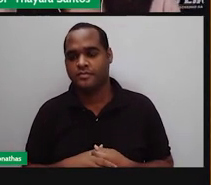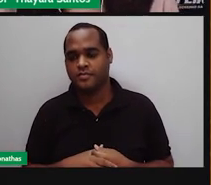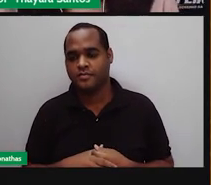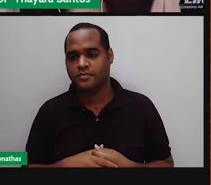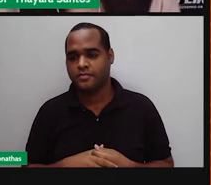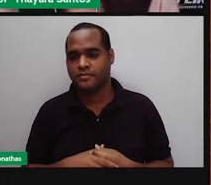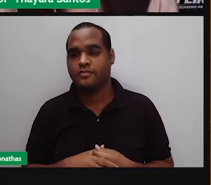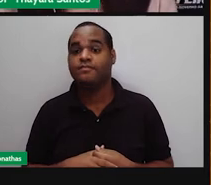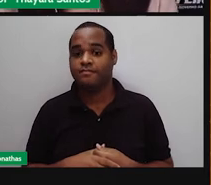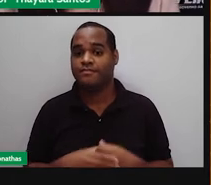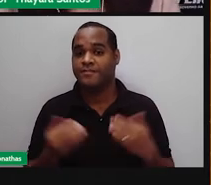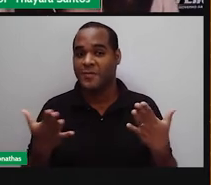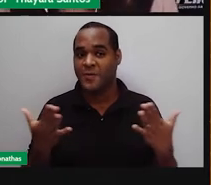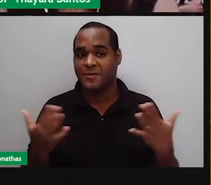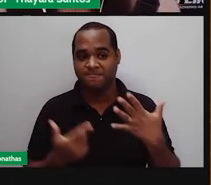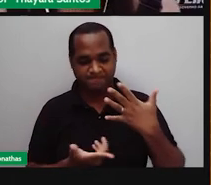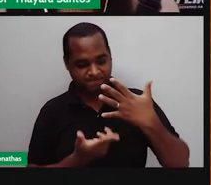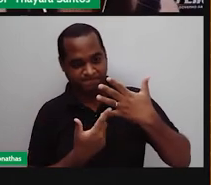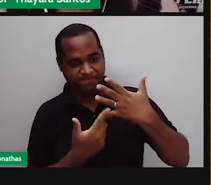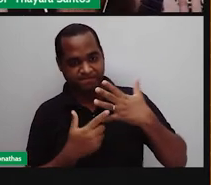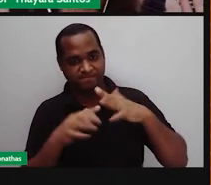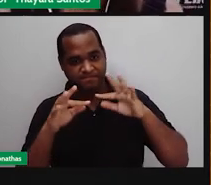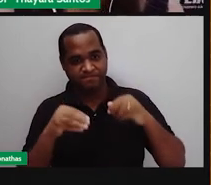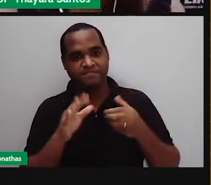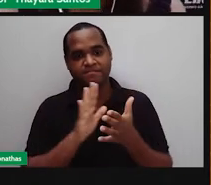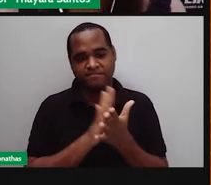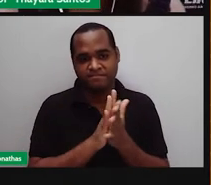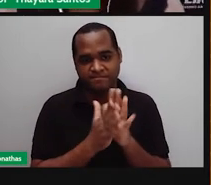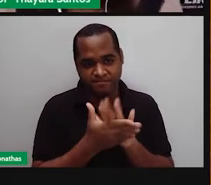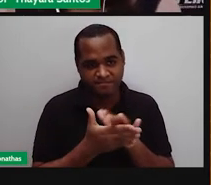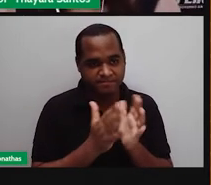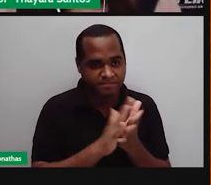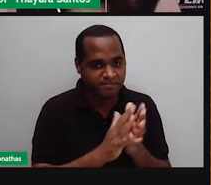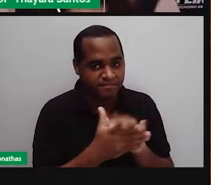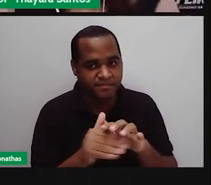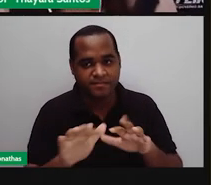E agora, vamos para o nosso último sentido, que é o tato.